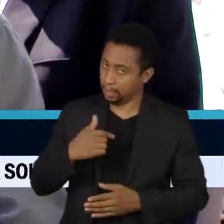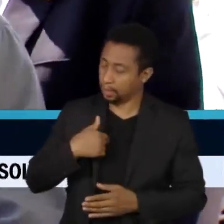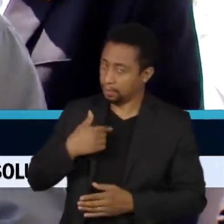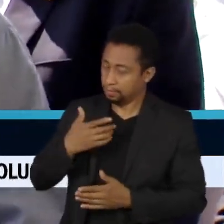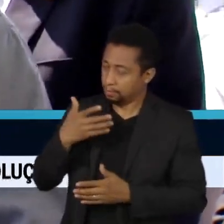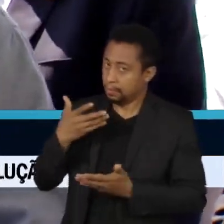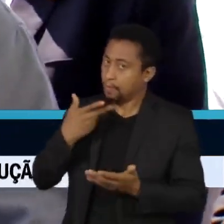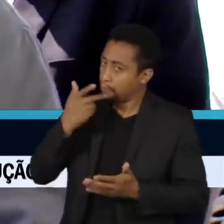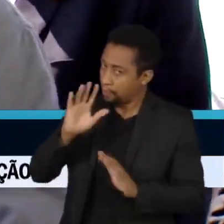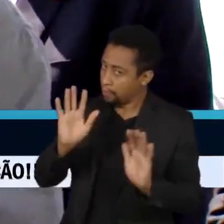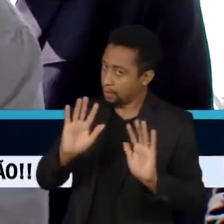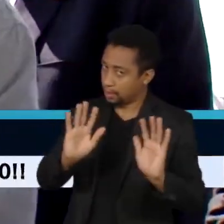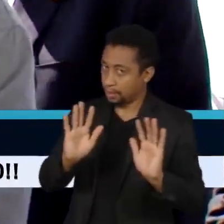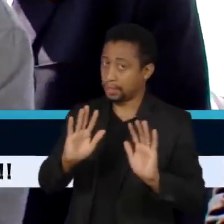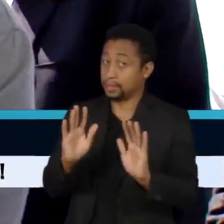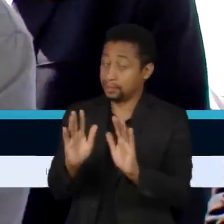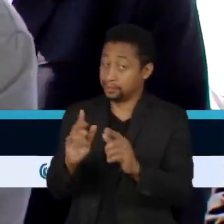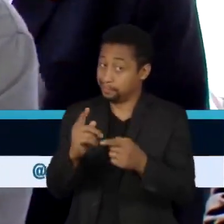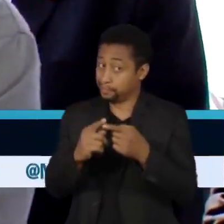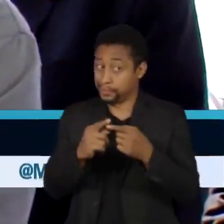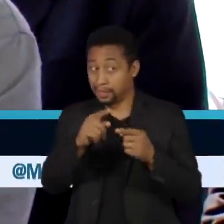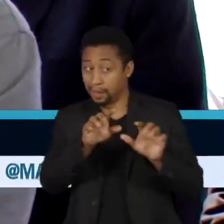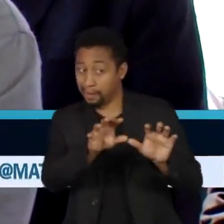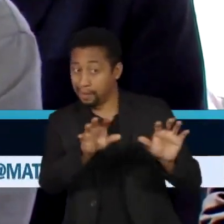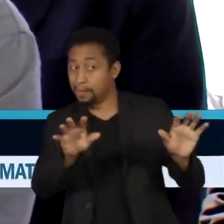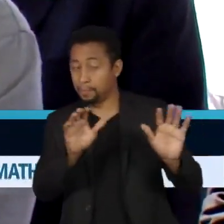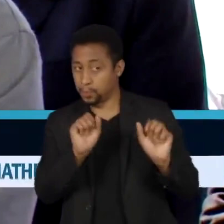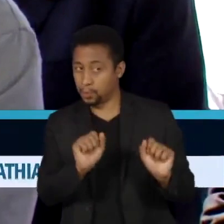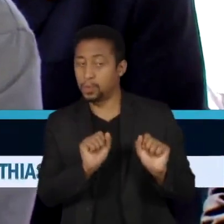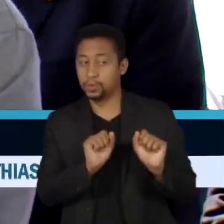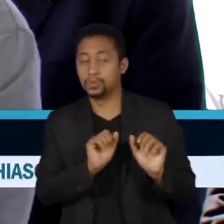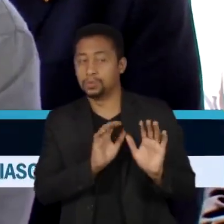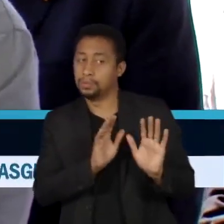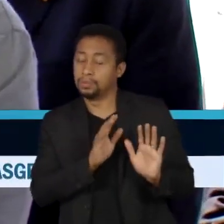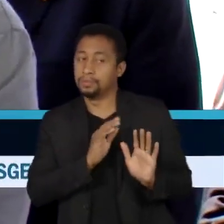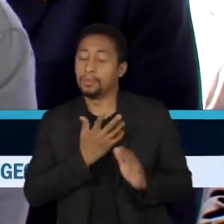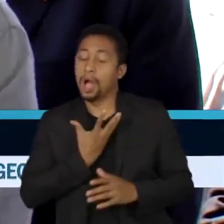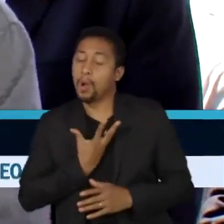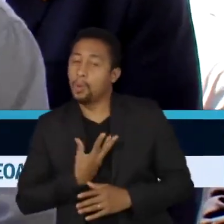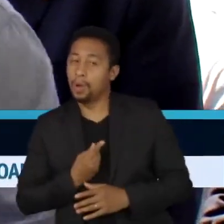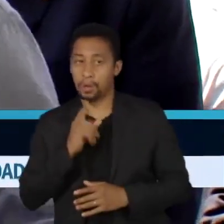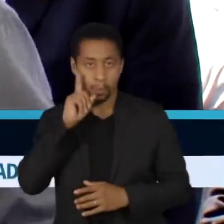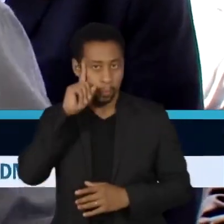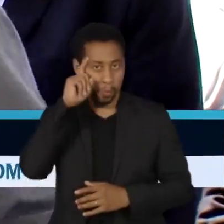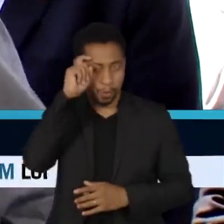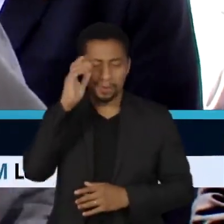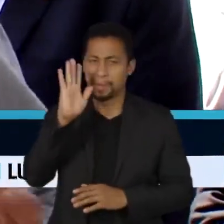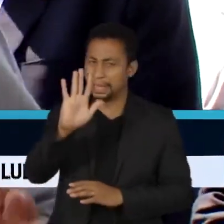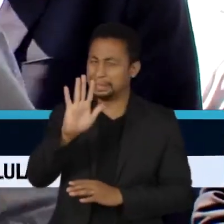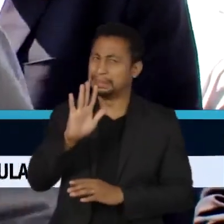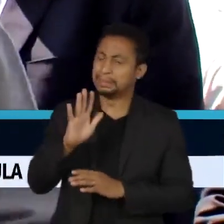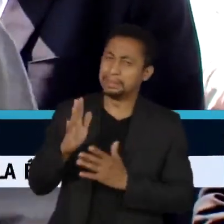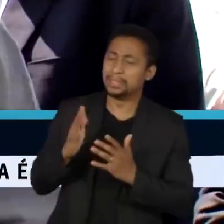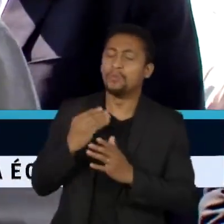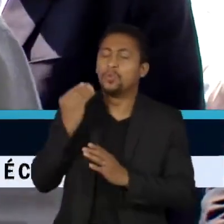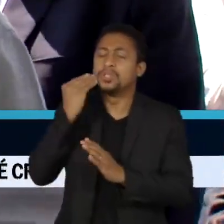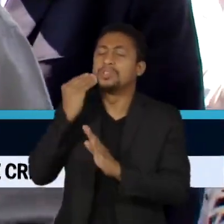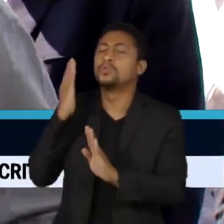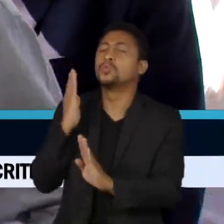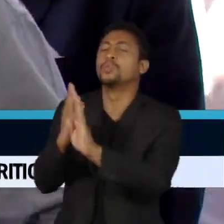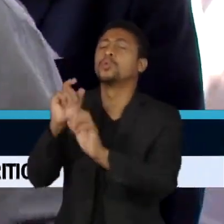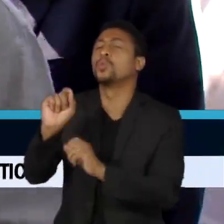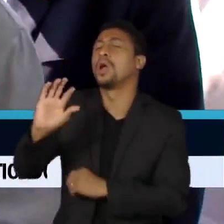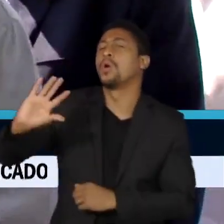eu acho que é mais uma armação do Moro, mas eu quero ser cauteloso, eu vou descobrir o que aconteceu.